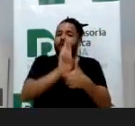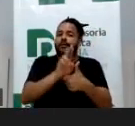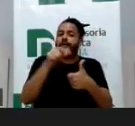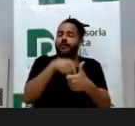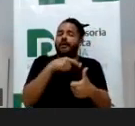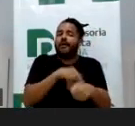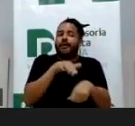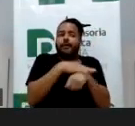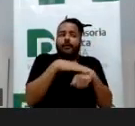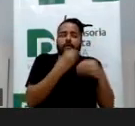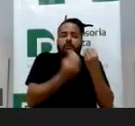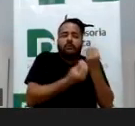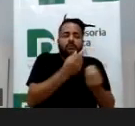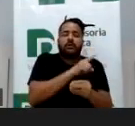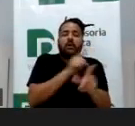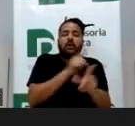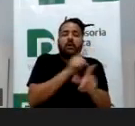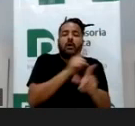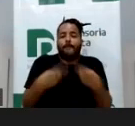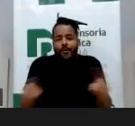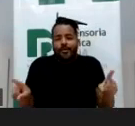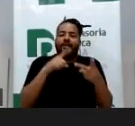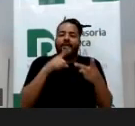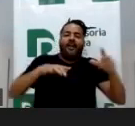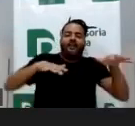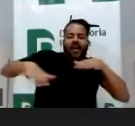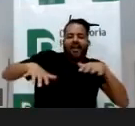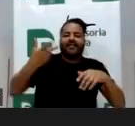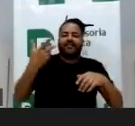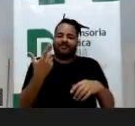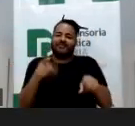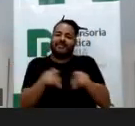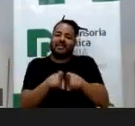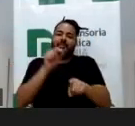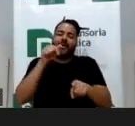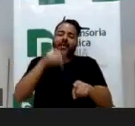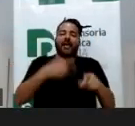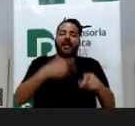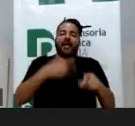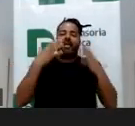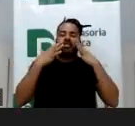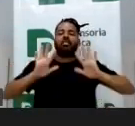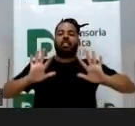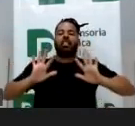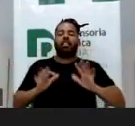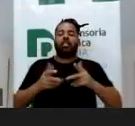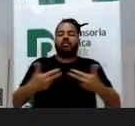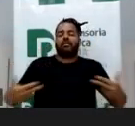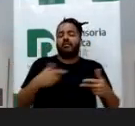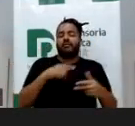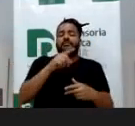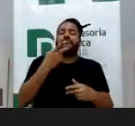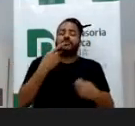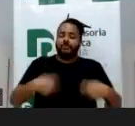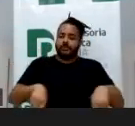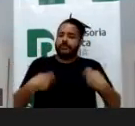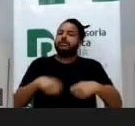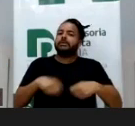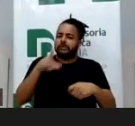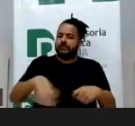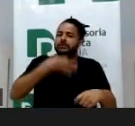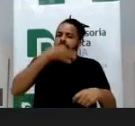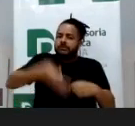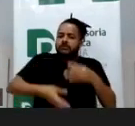a isso, as questões de música, né? O funk, ao axé, mas esse é um aspecto que eu queria ressaltar. A gente encontra no